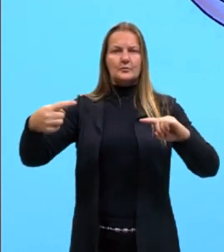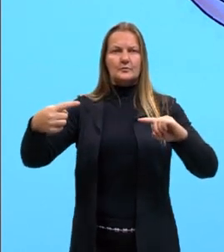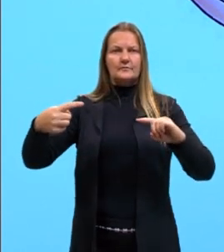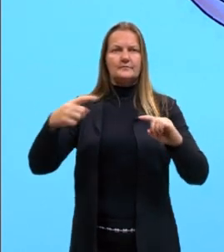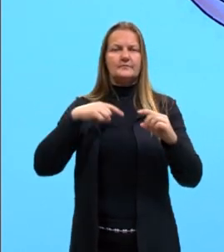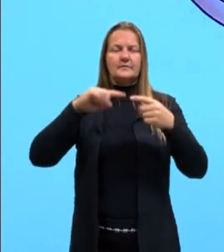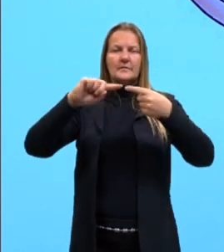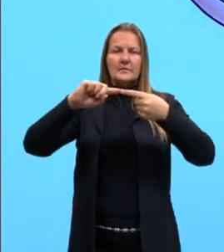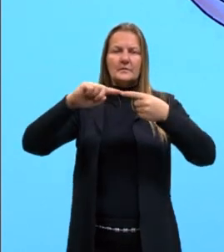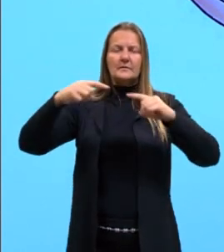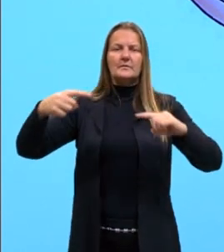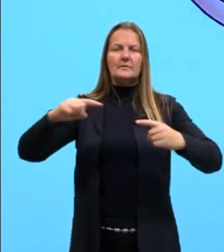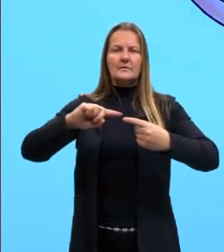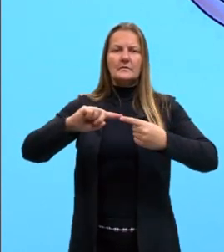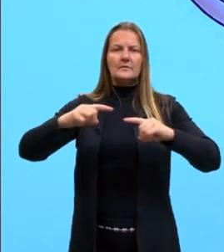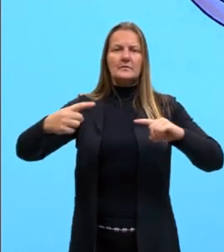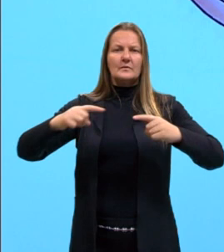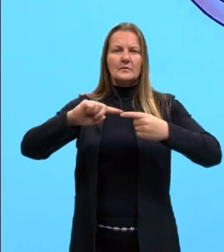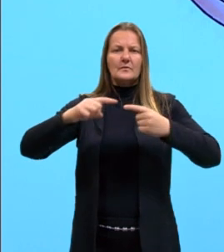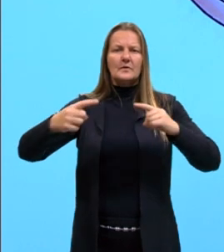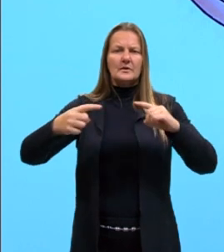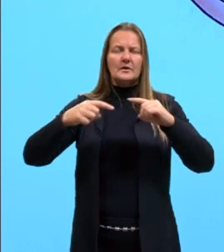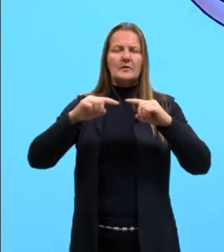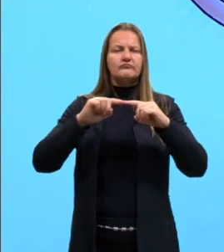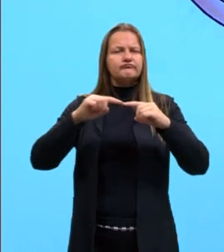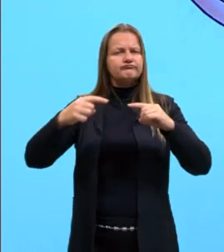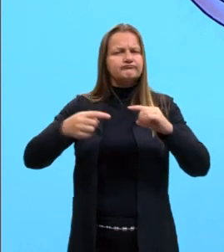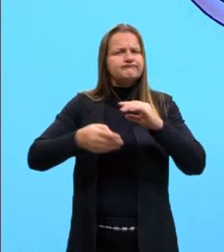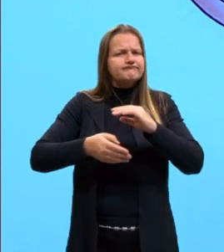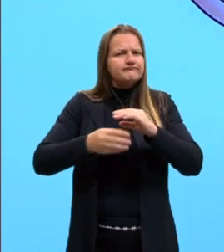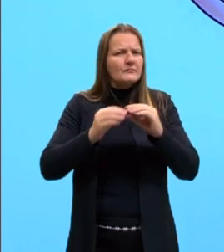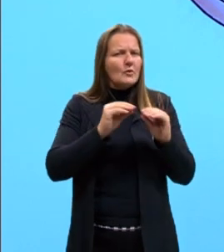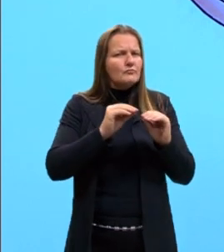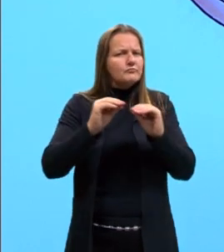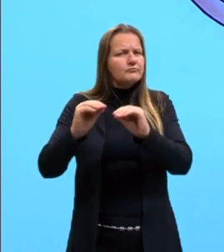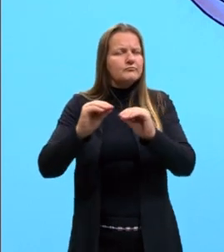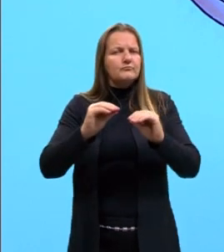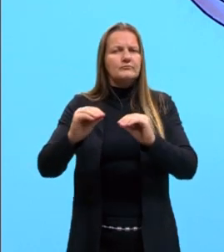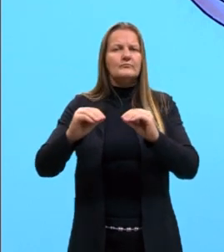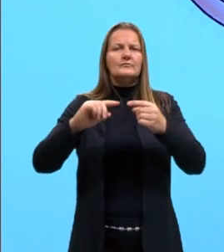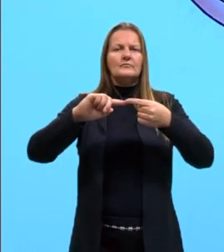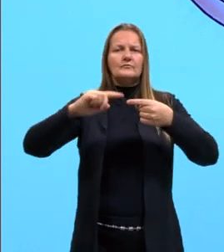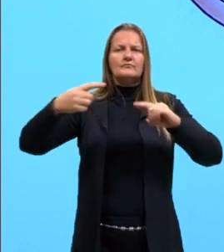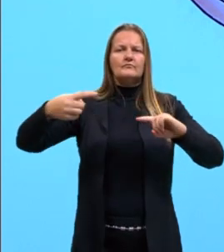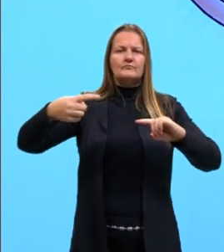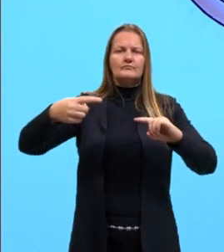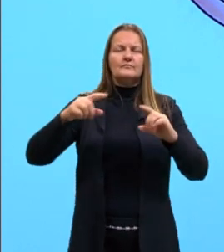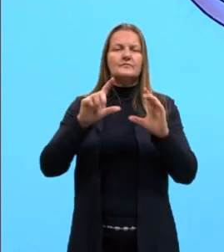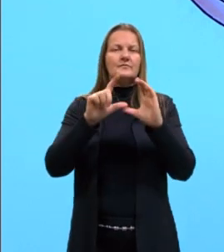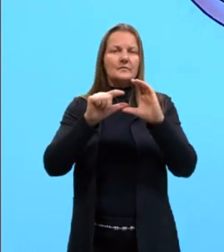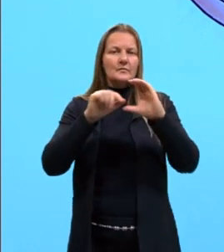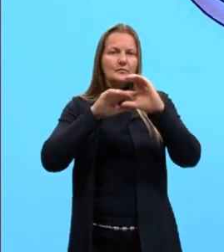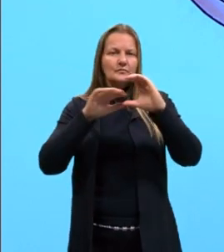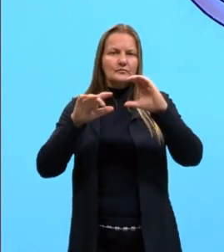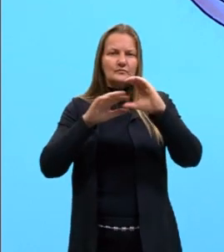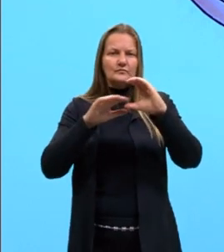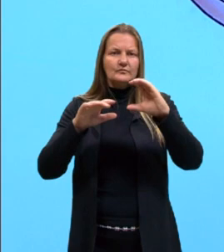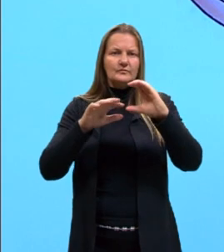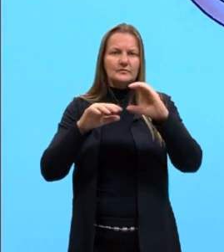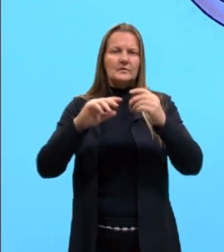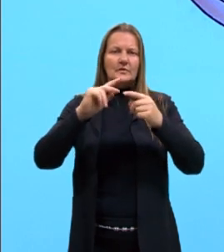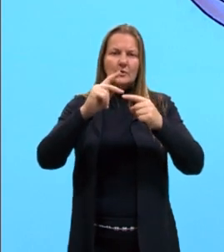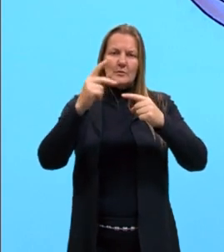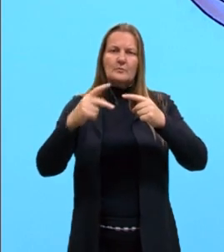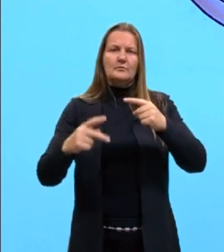o RNA, então, mensageiro, ele é, depois ocorre a tradução para a